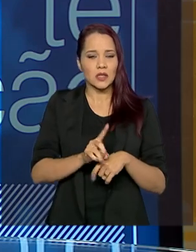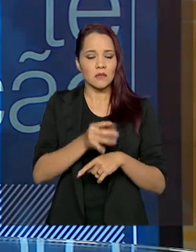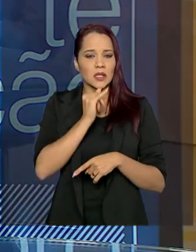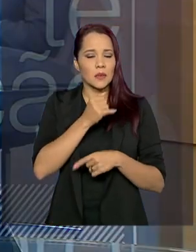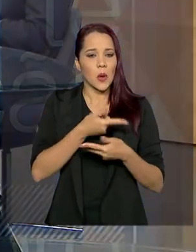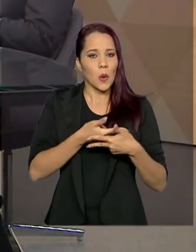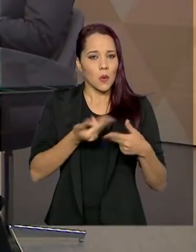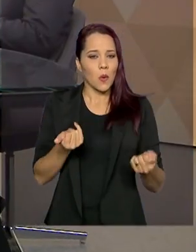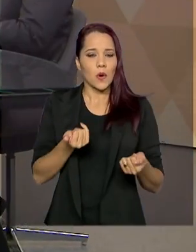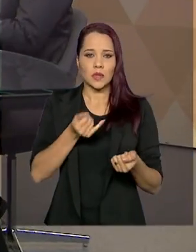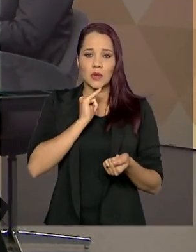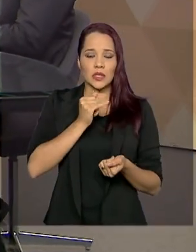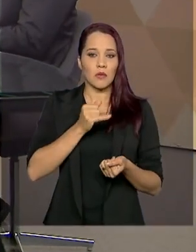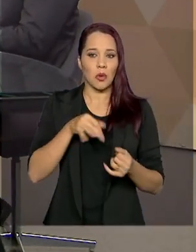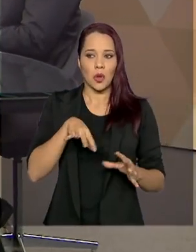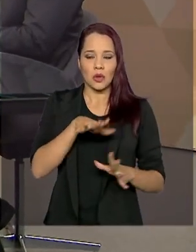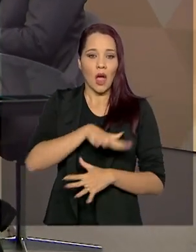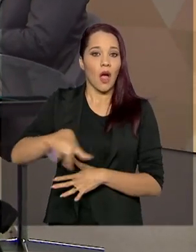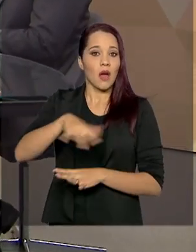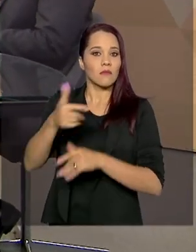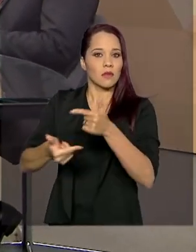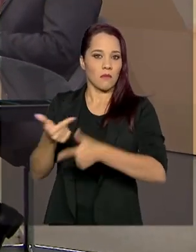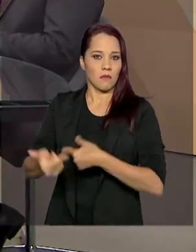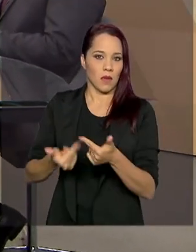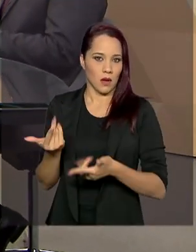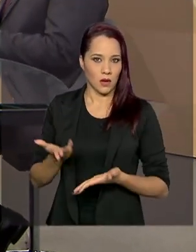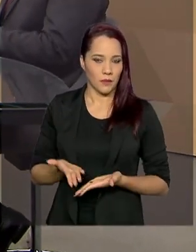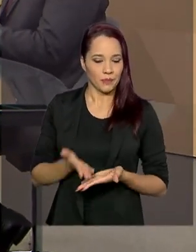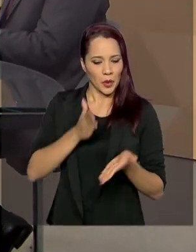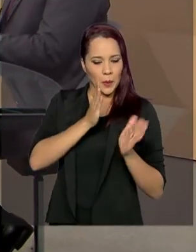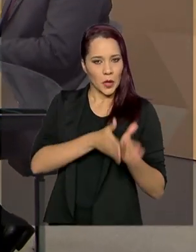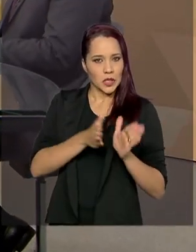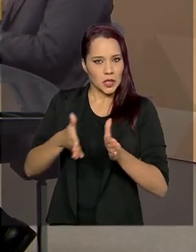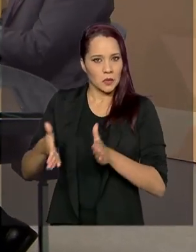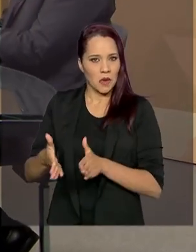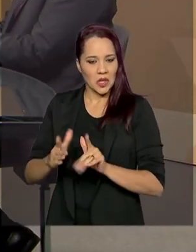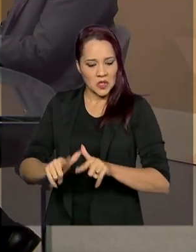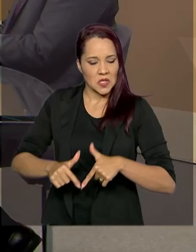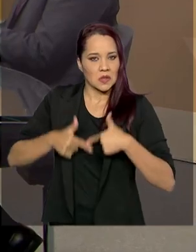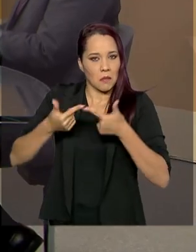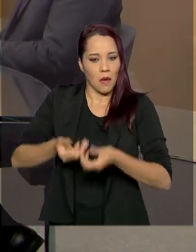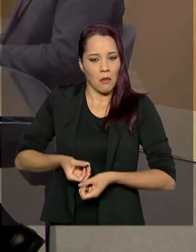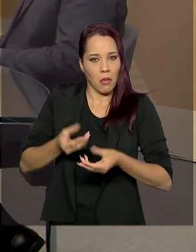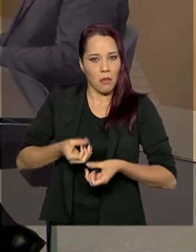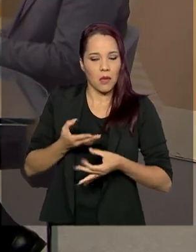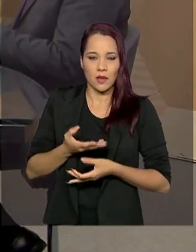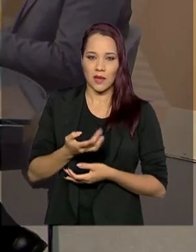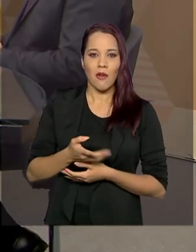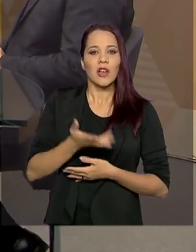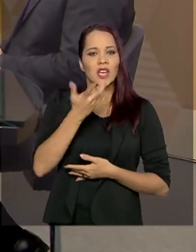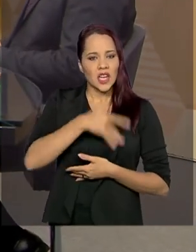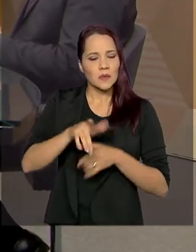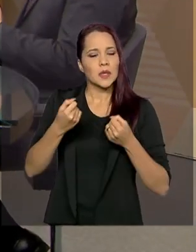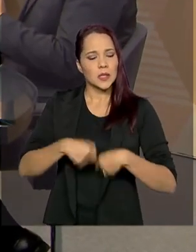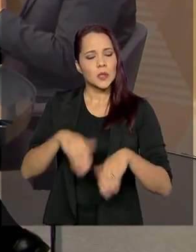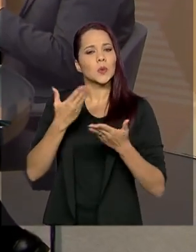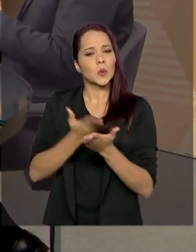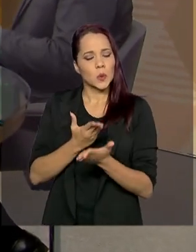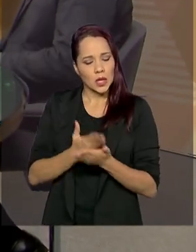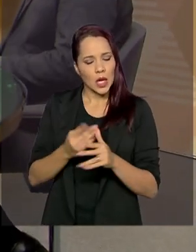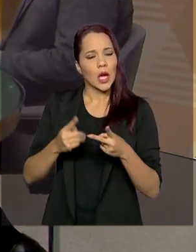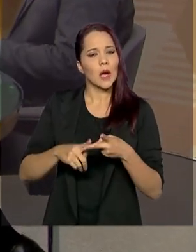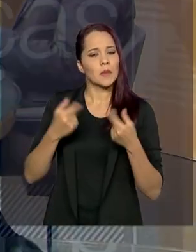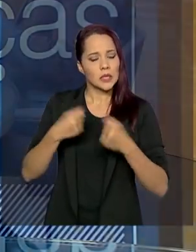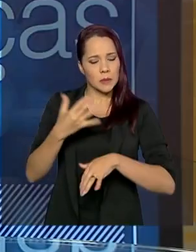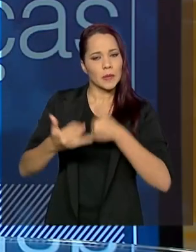do mundo do trabalho, procedimentos de desempenho e entregas. Criança tem que estudar, criança